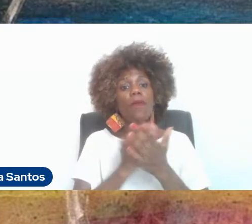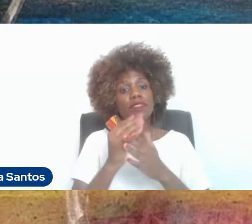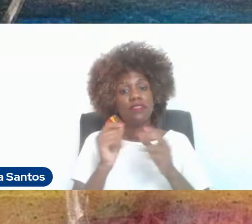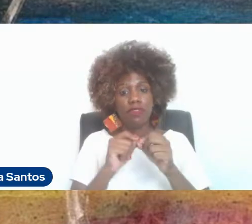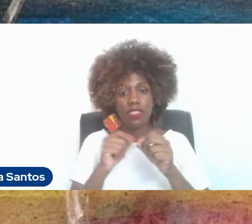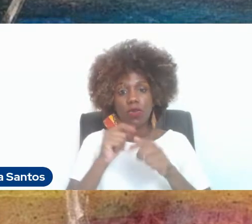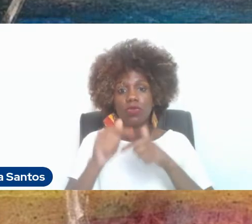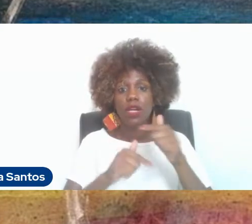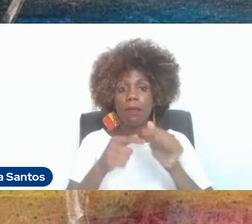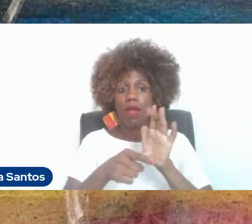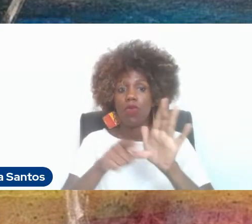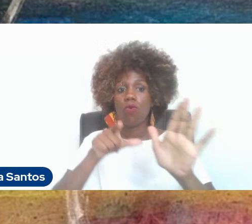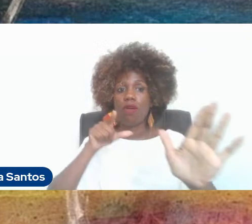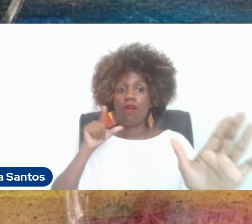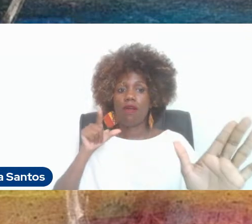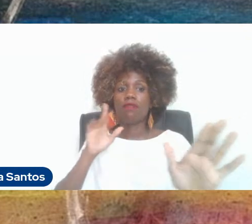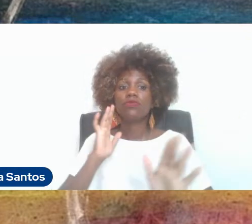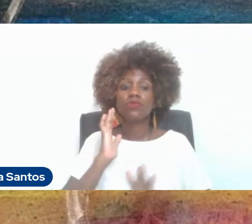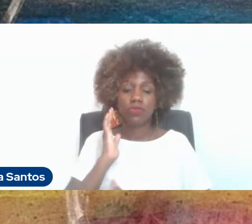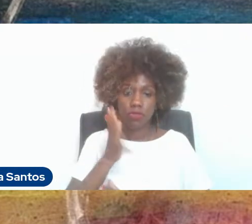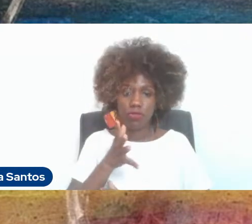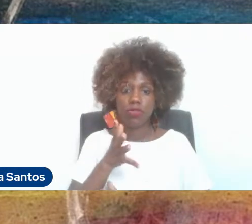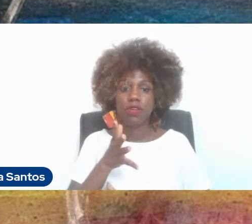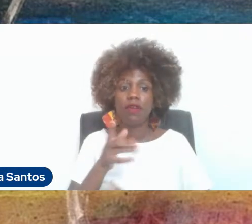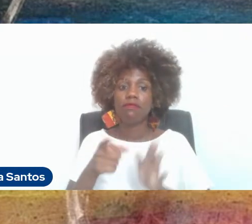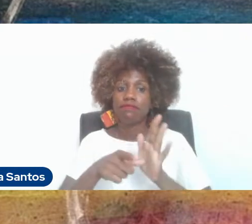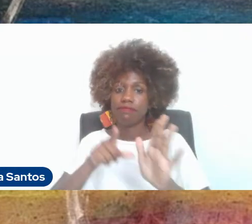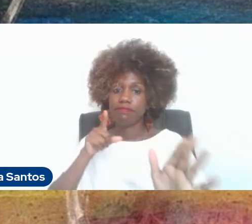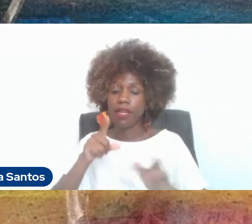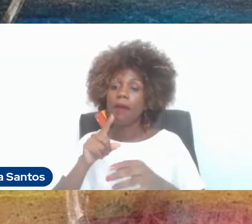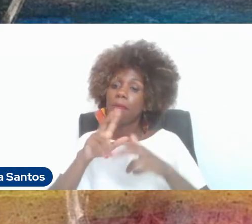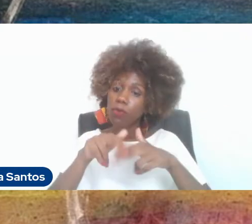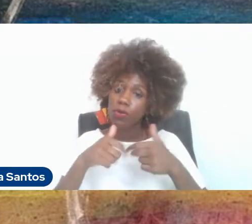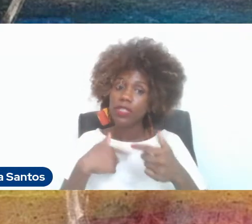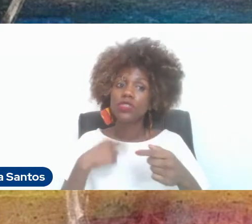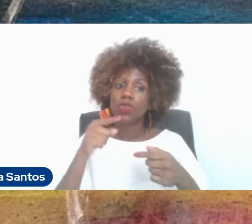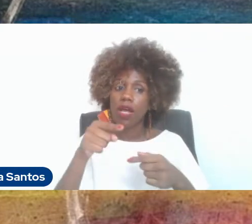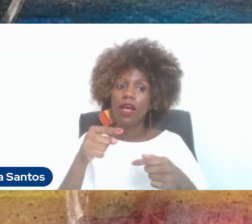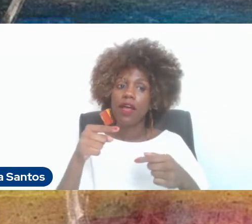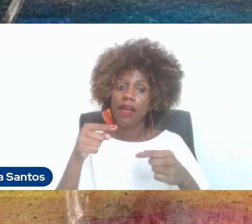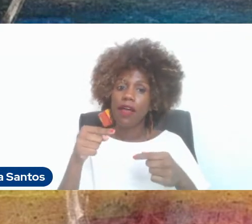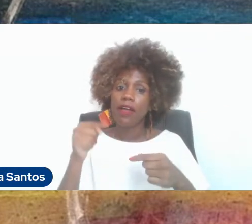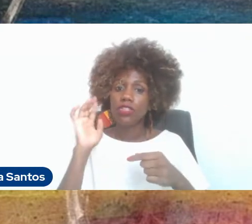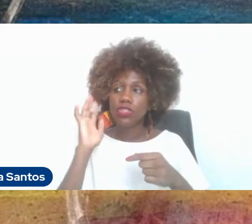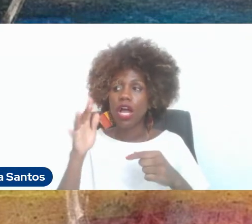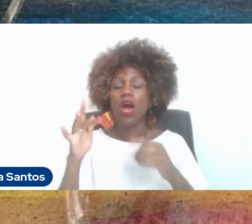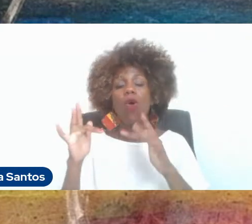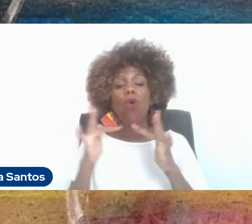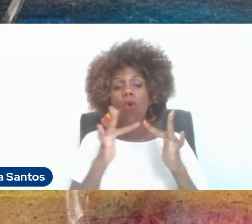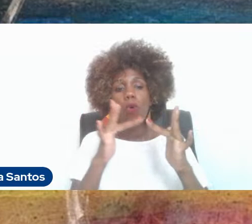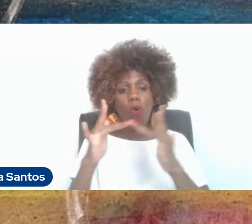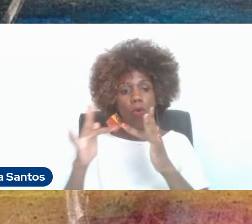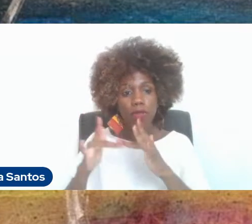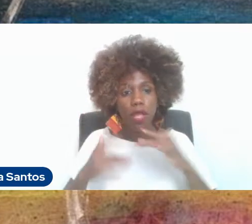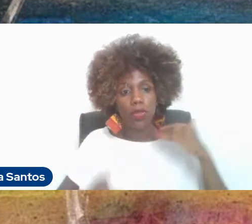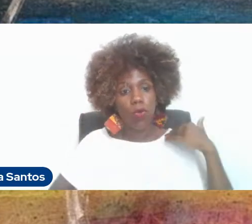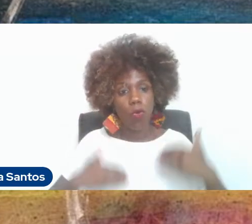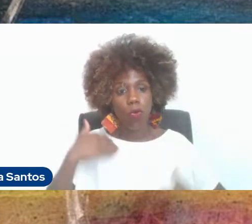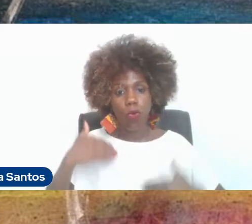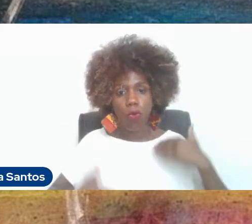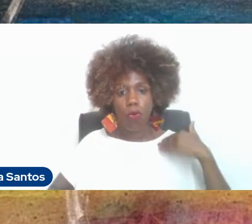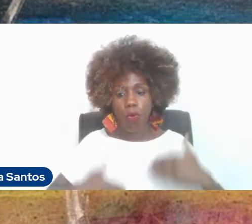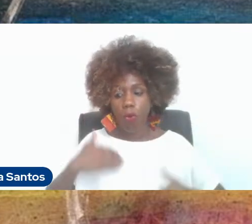preventivo. Muito, acho que devido a essa conexão com as questões do corpo que eu tive durante toda a minha infância,